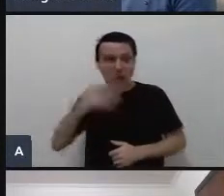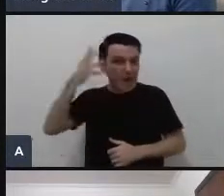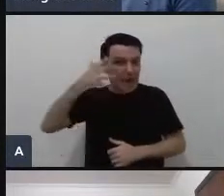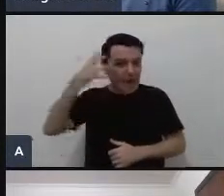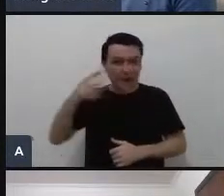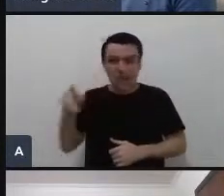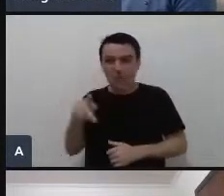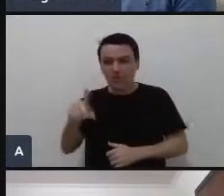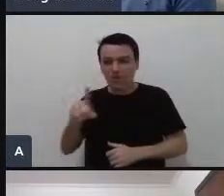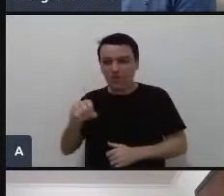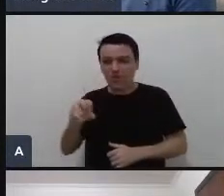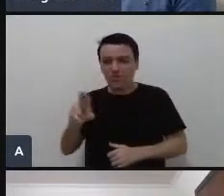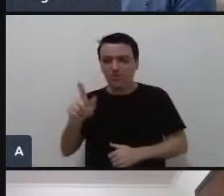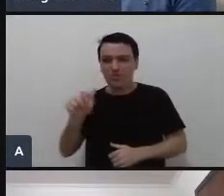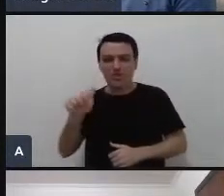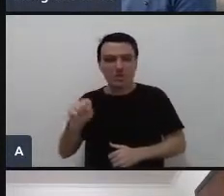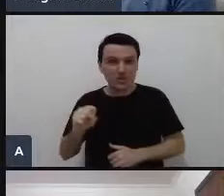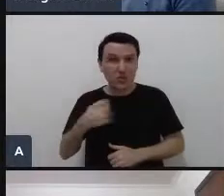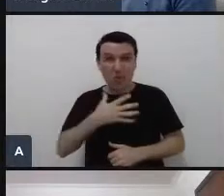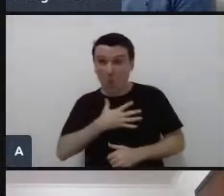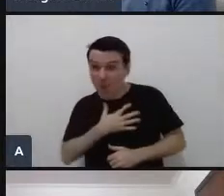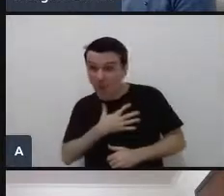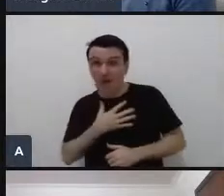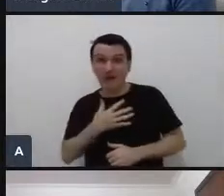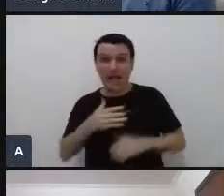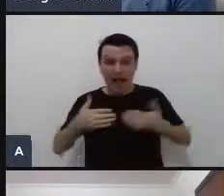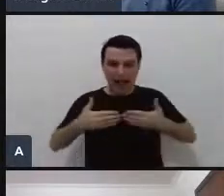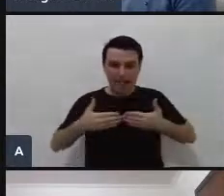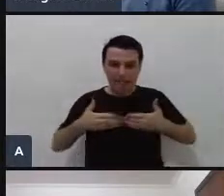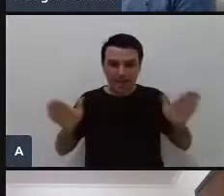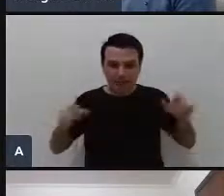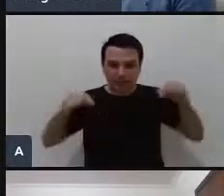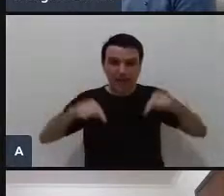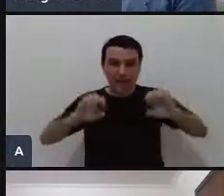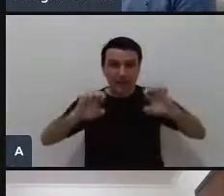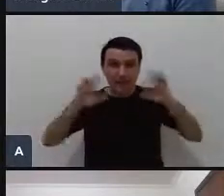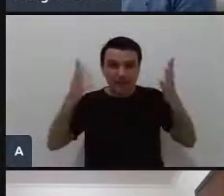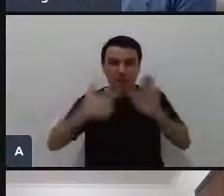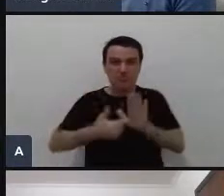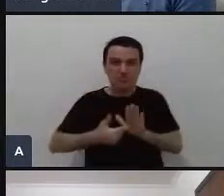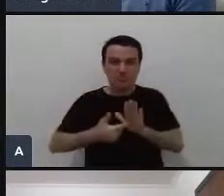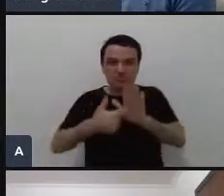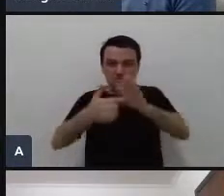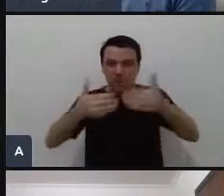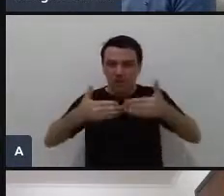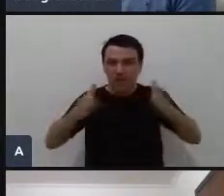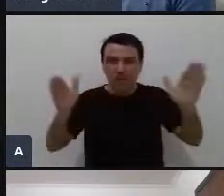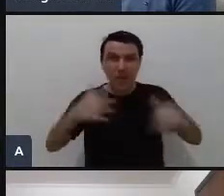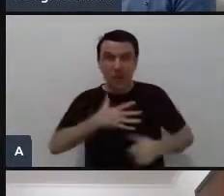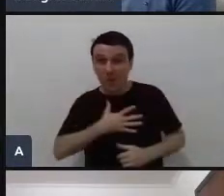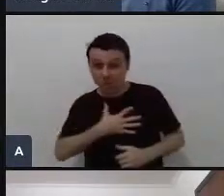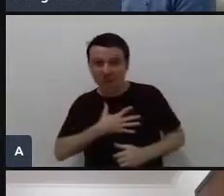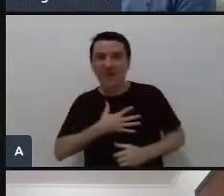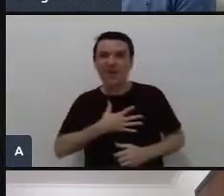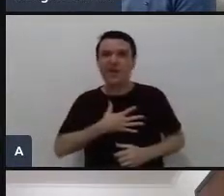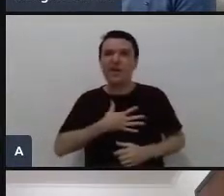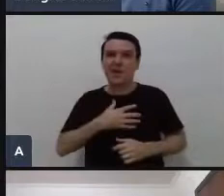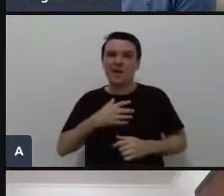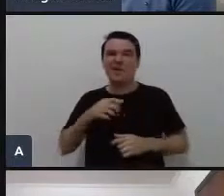gostou do do evento da abertura do evento enfim das exposições pode também estar colocando ali no chat